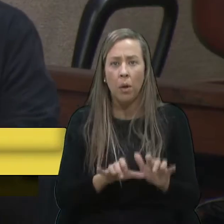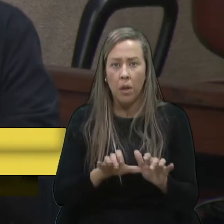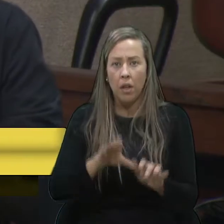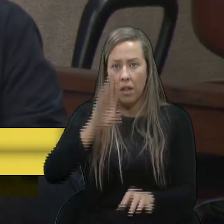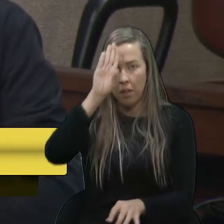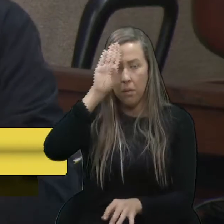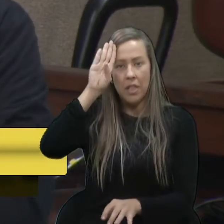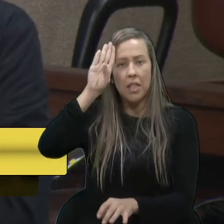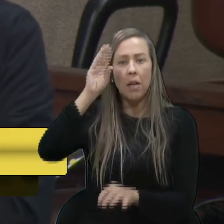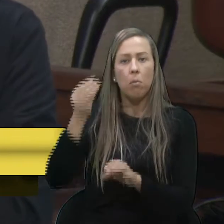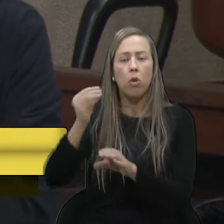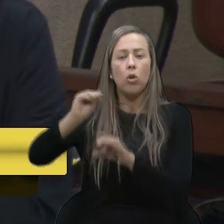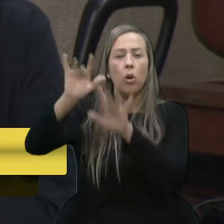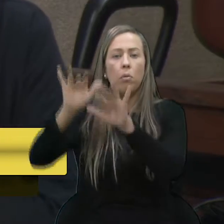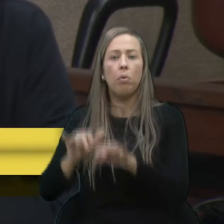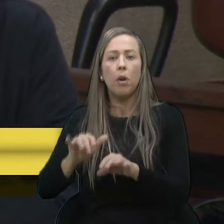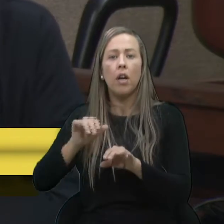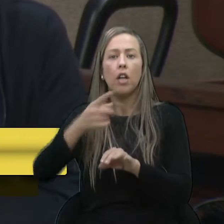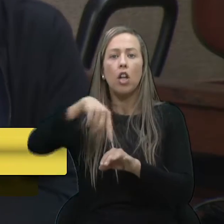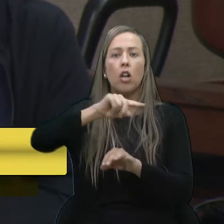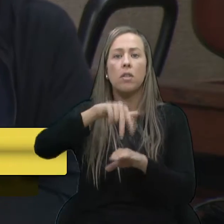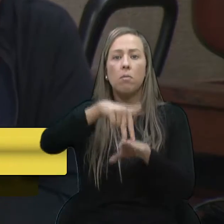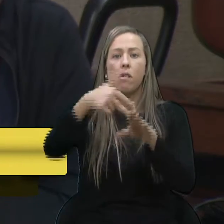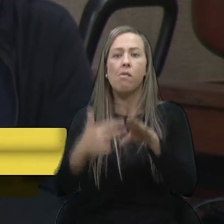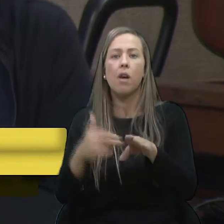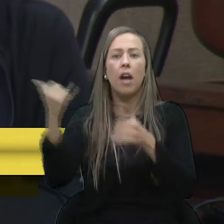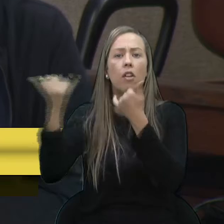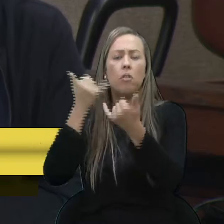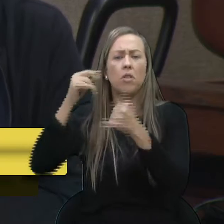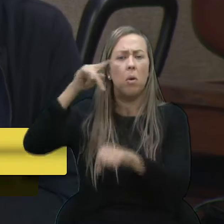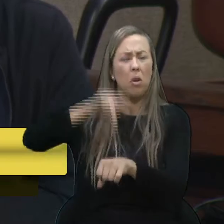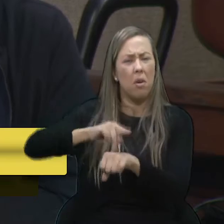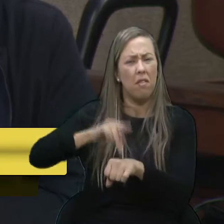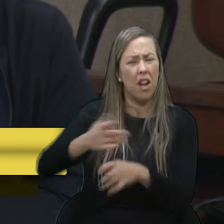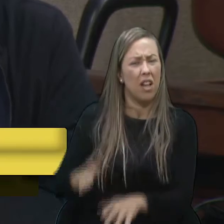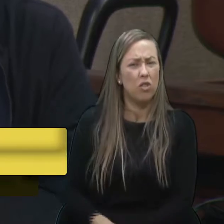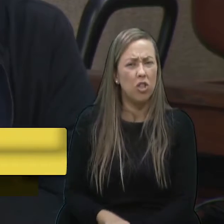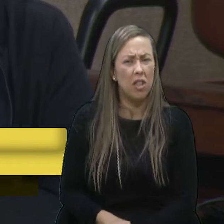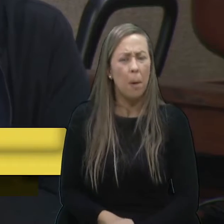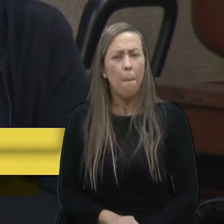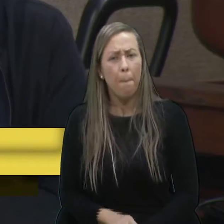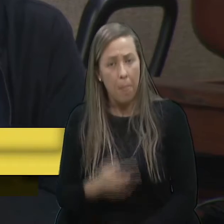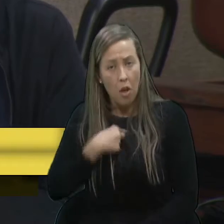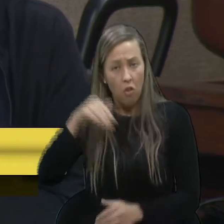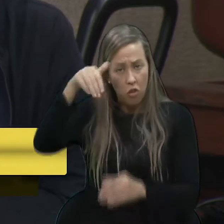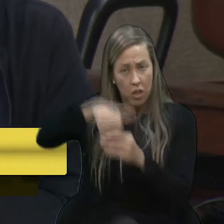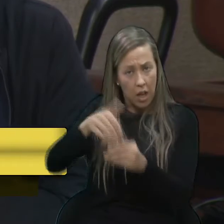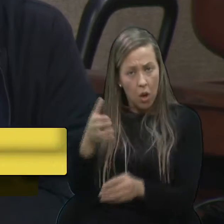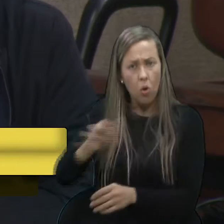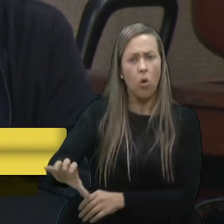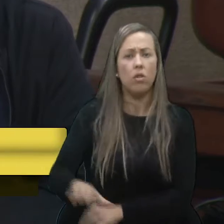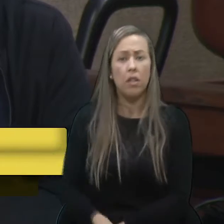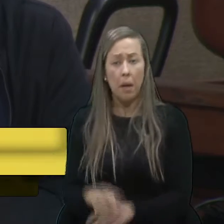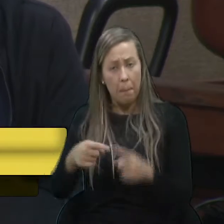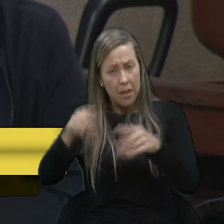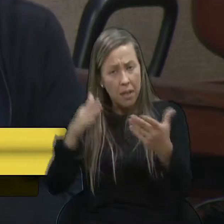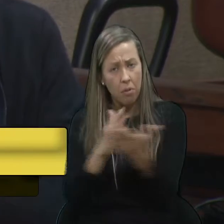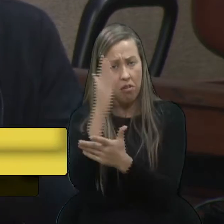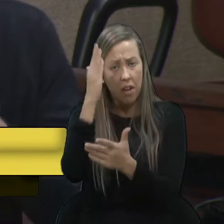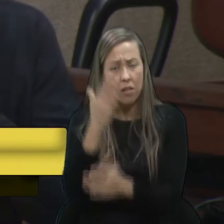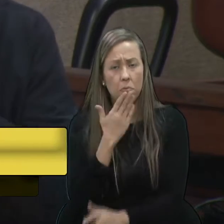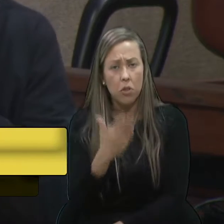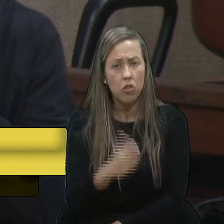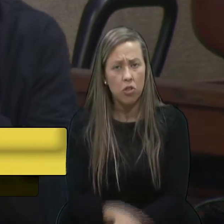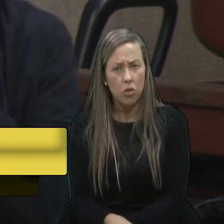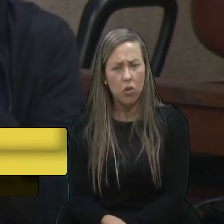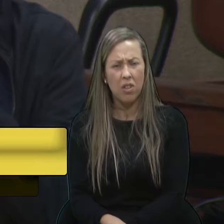colega Bressão, dizendo que nós teríamos derrubado um pedido de informação que não é verdade. O pedido, eu votei contra, inclusive, mas o pedido foi aprovado. Então, a